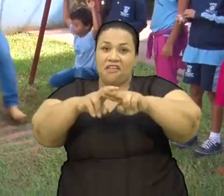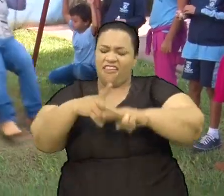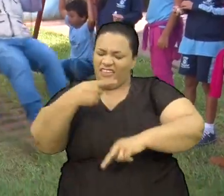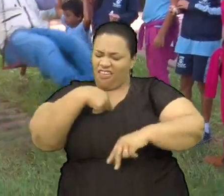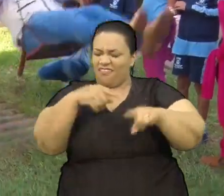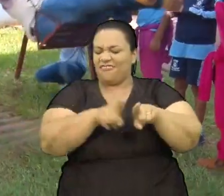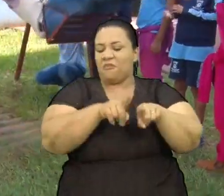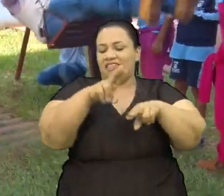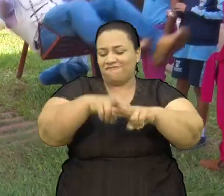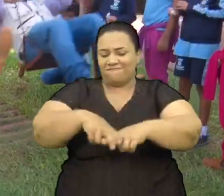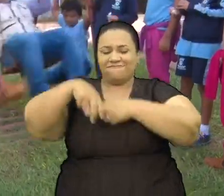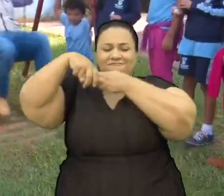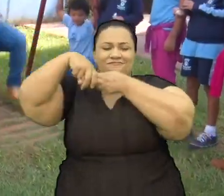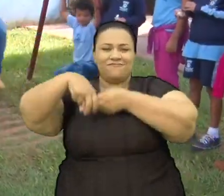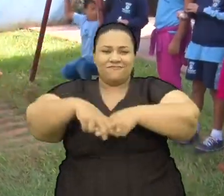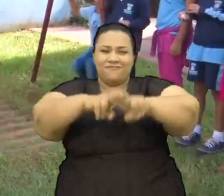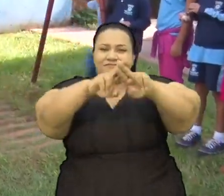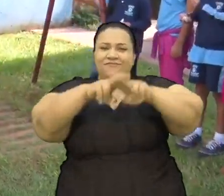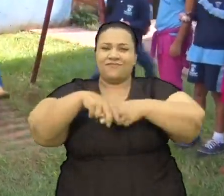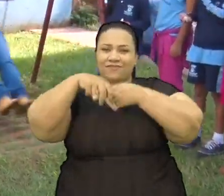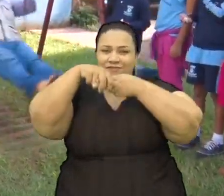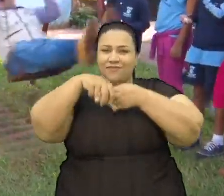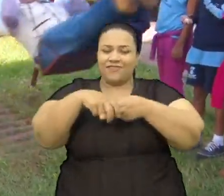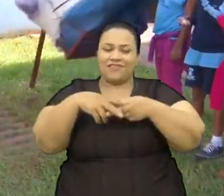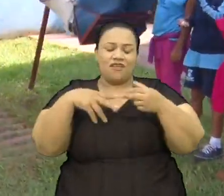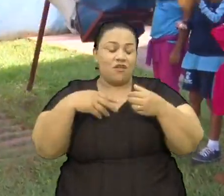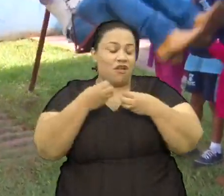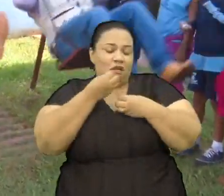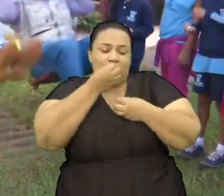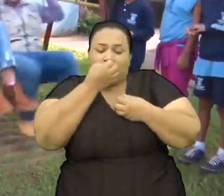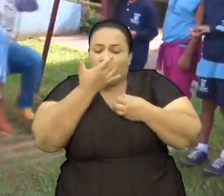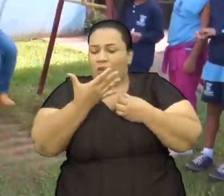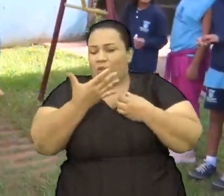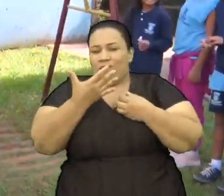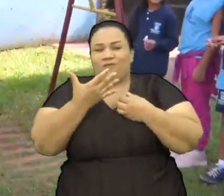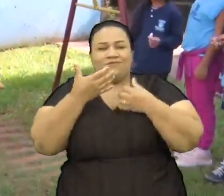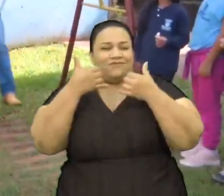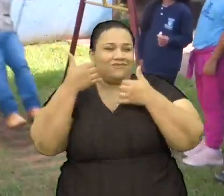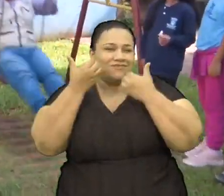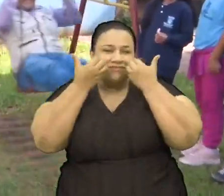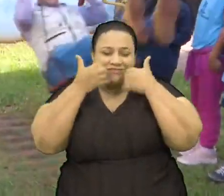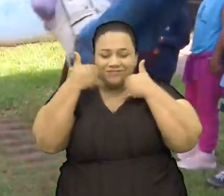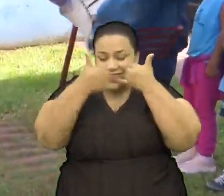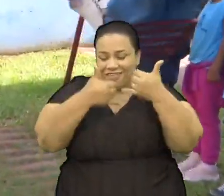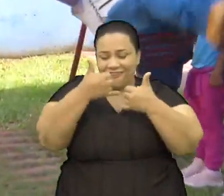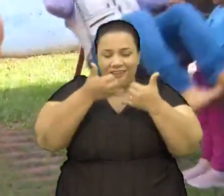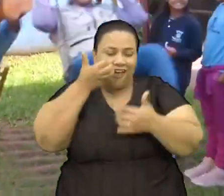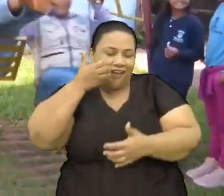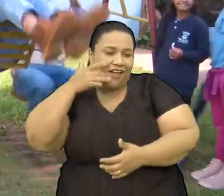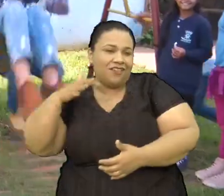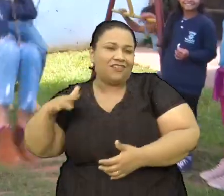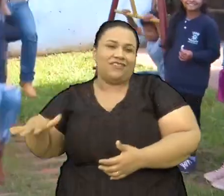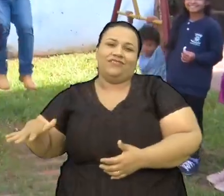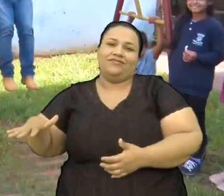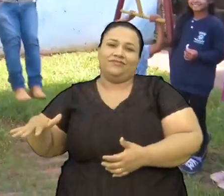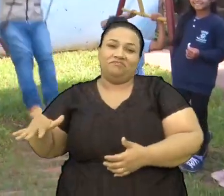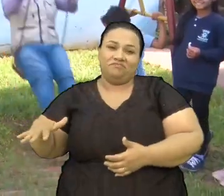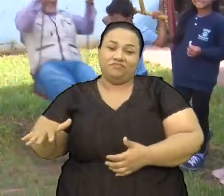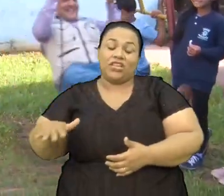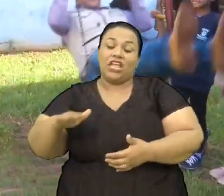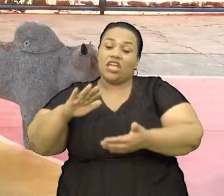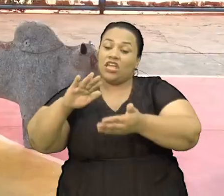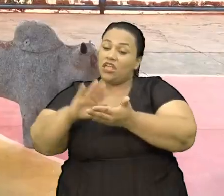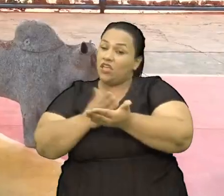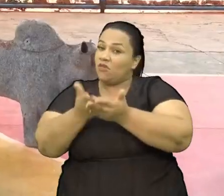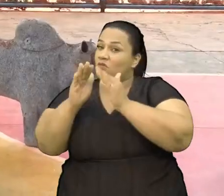arrisquei No balanço Como é bom Ser criança Como não poderia Deixar de faltar Numa escola